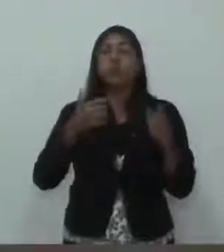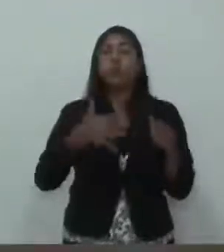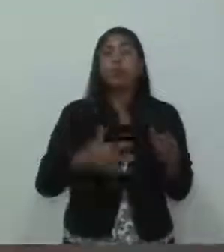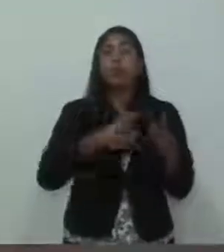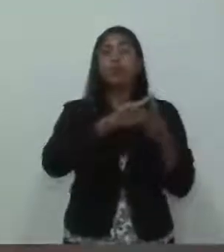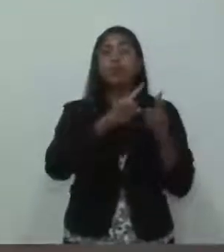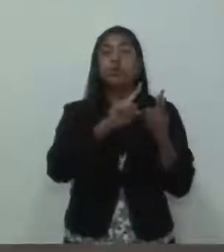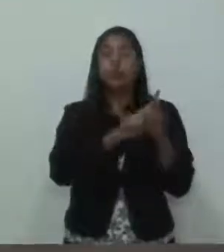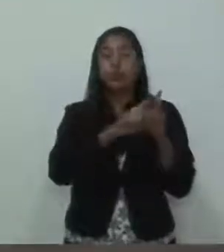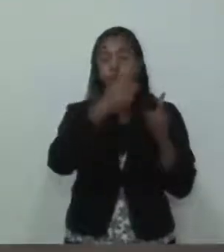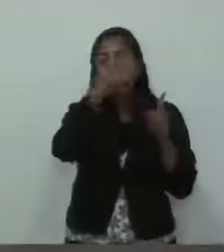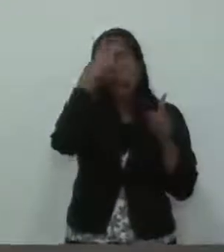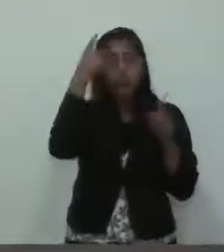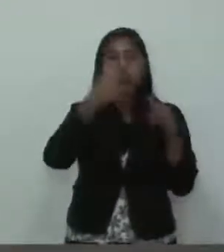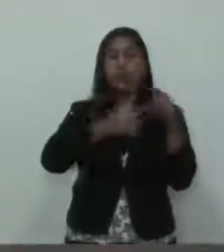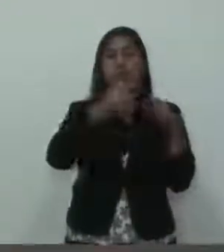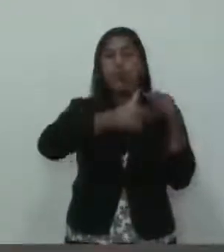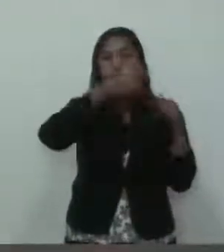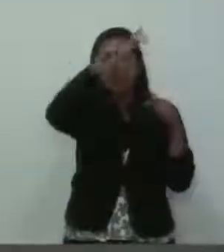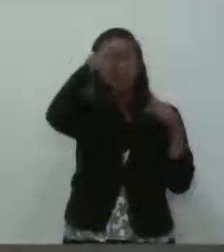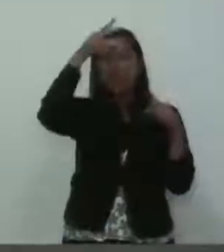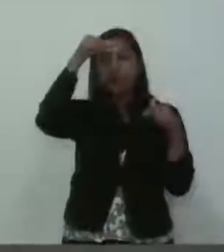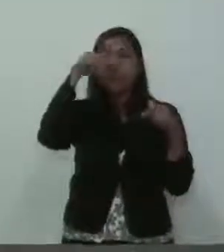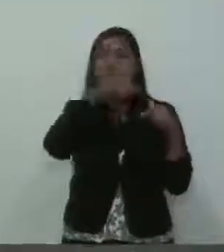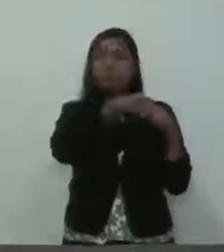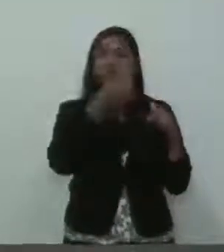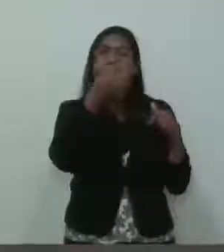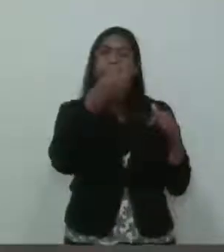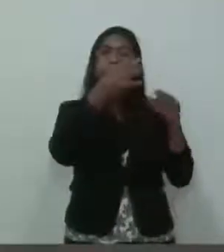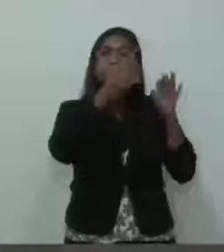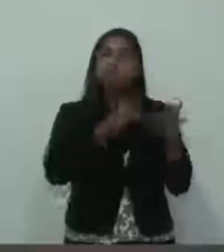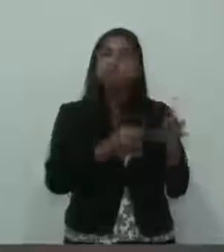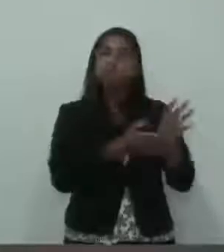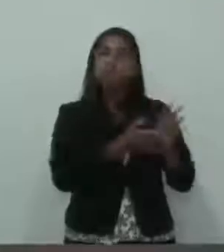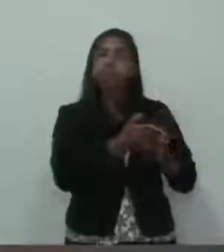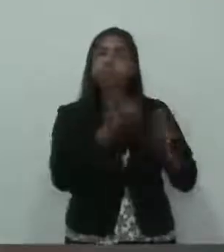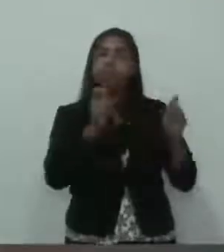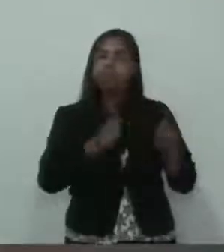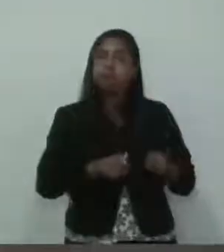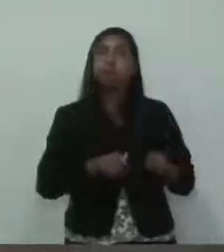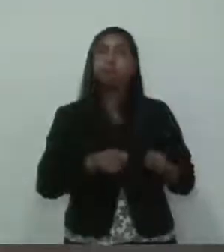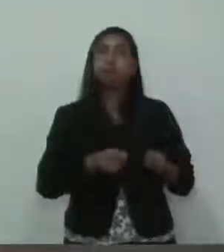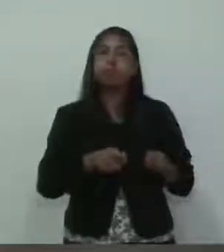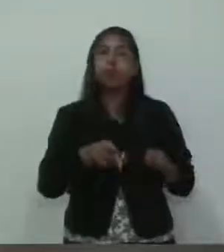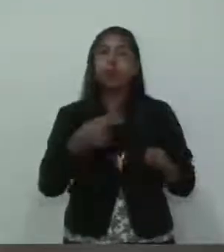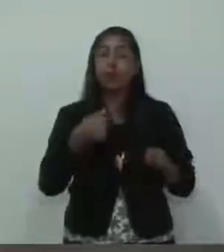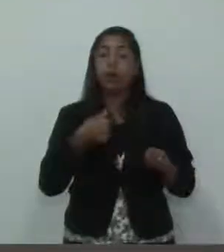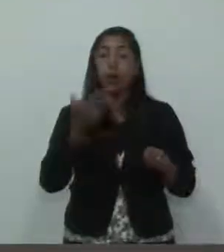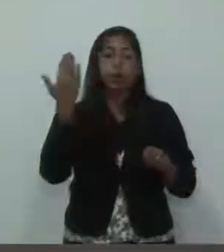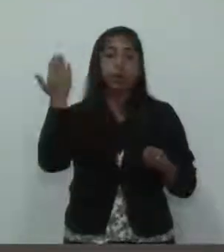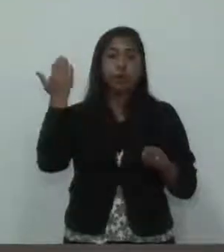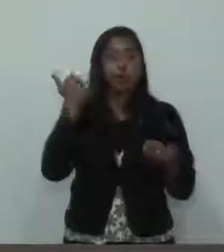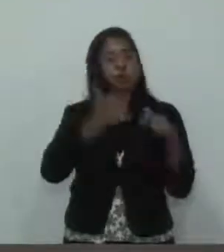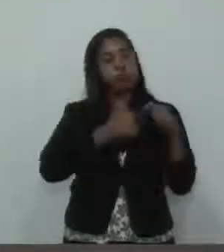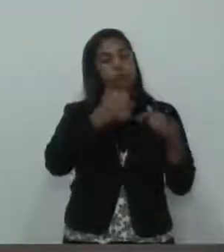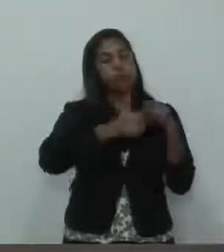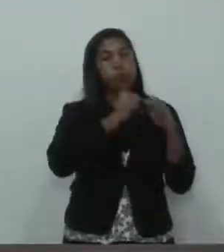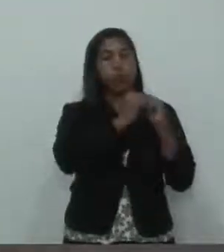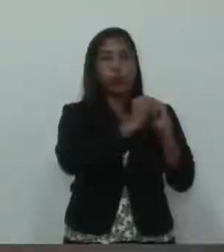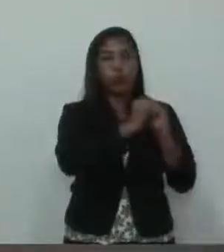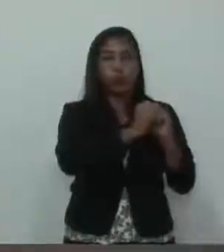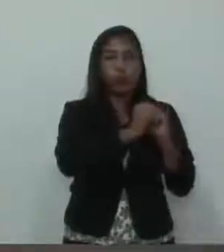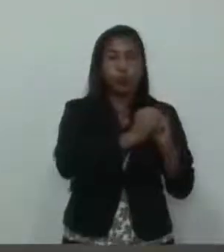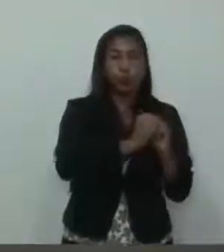públicos exemplares, que eu tive o prazer de trabalhar junto de forma mais direta, quando fui vereador e presidente dessa